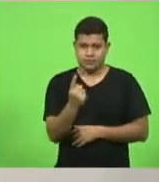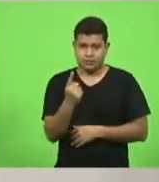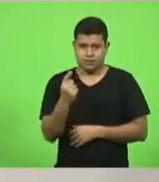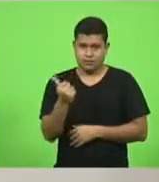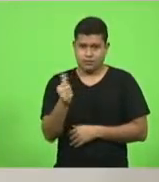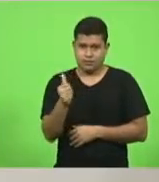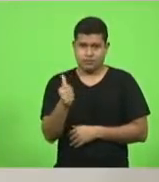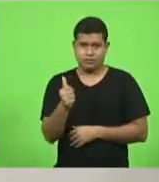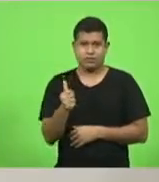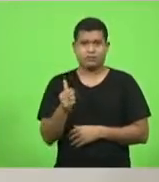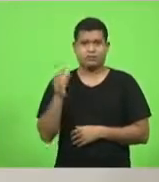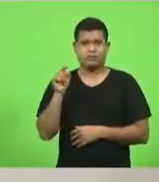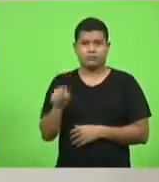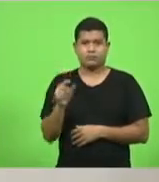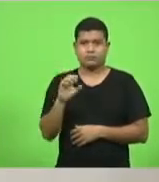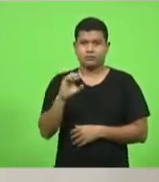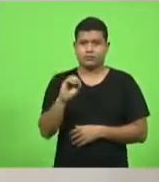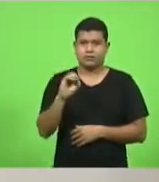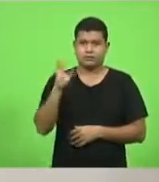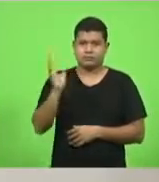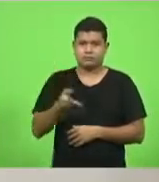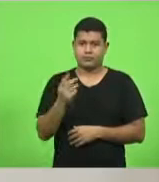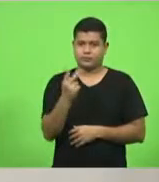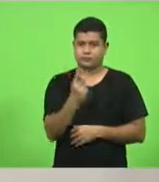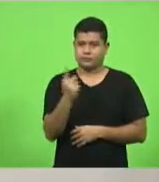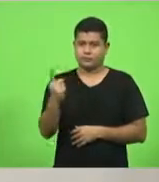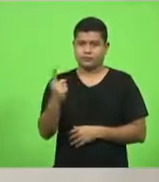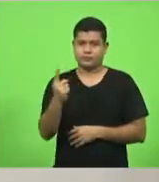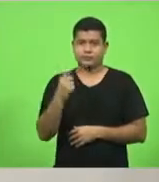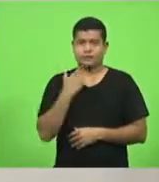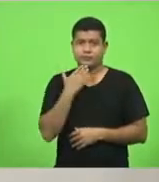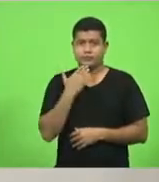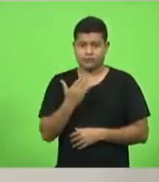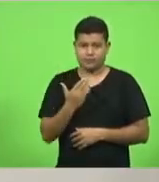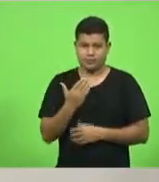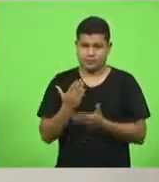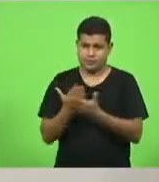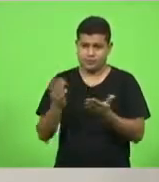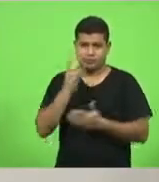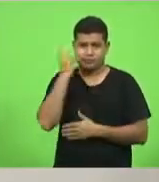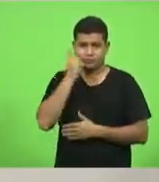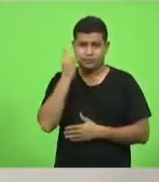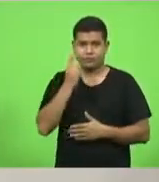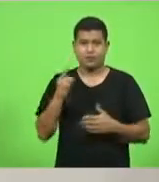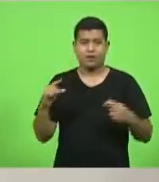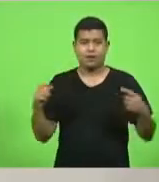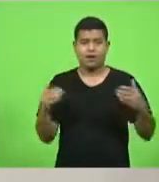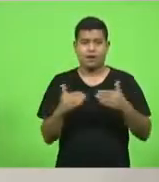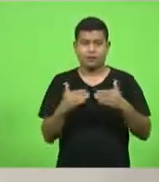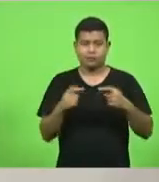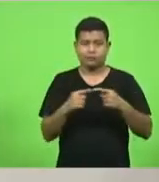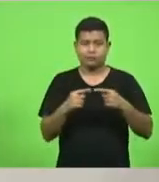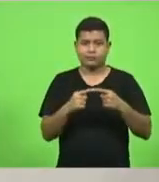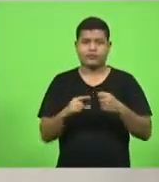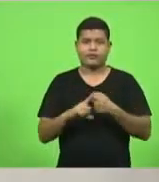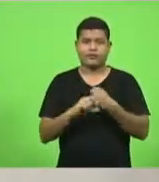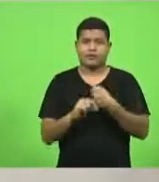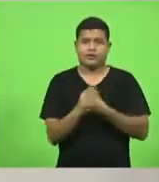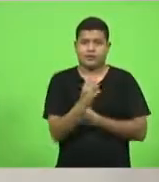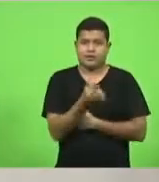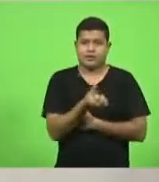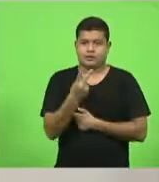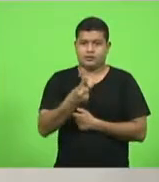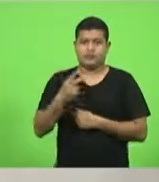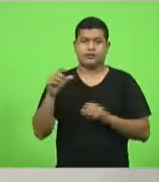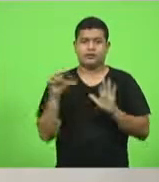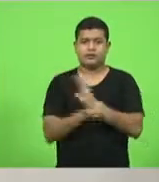.0 barra 2021. O deputado que subscreve, comparo no artigo 62, inciso 2, do regimento